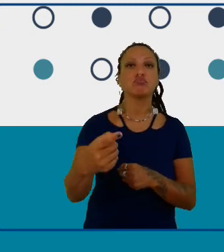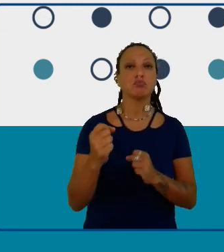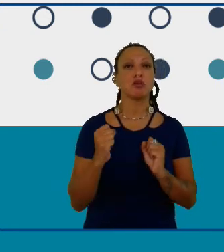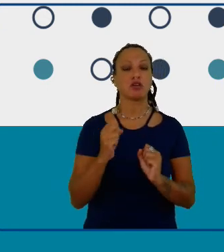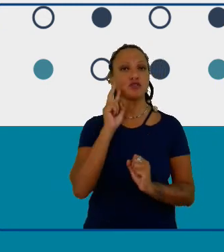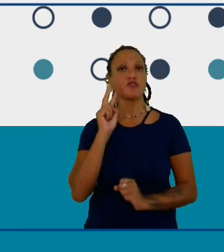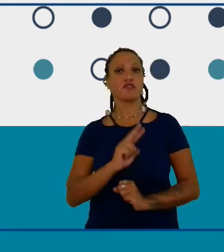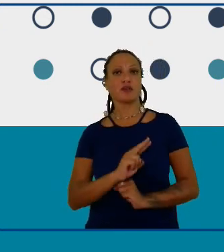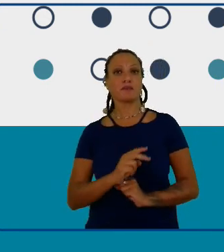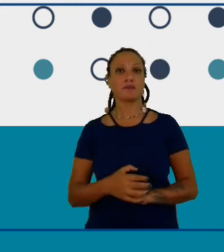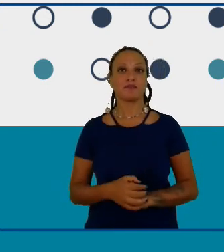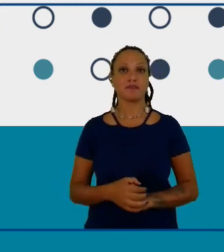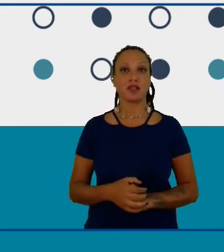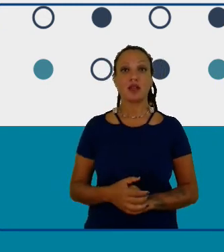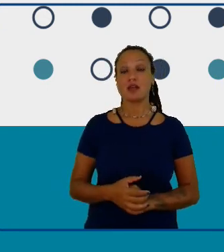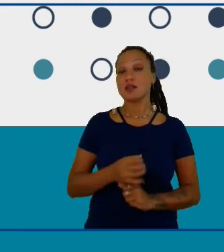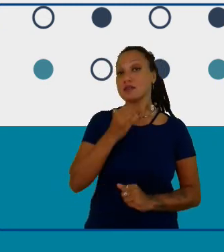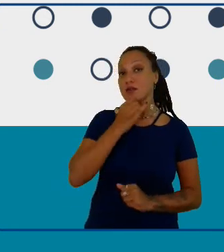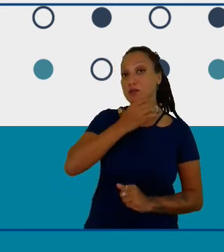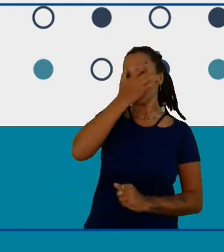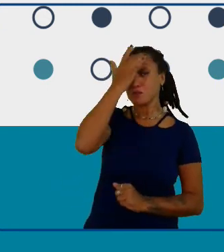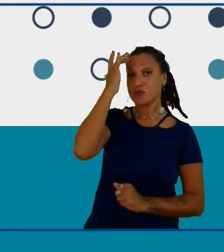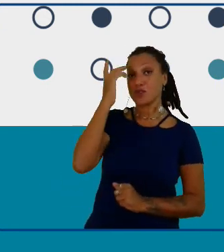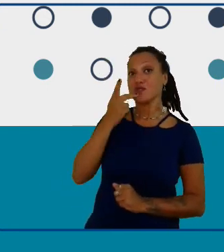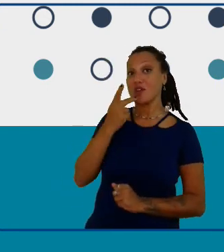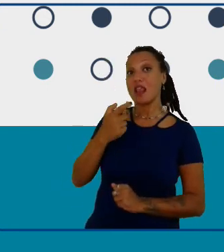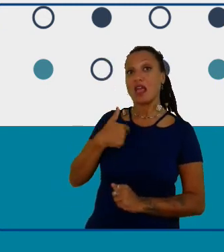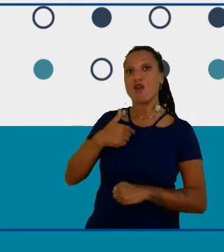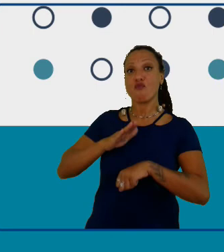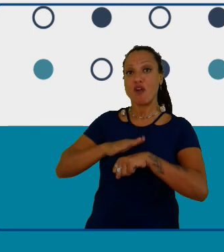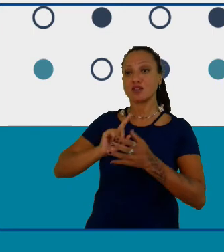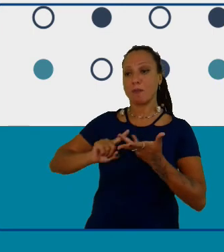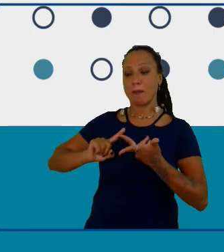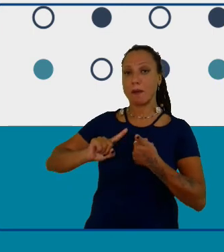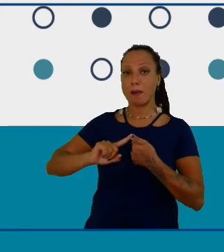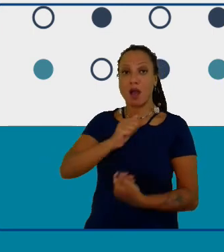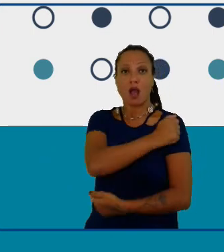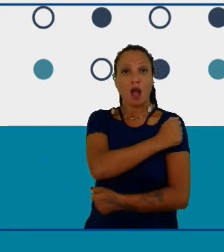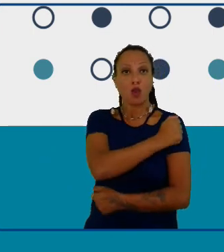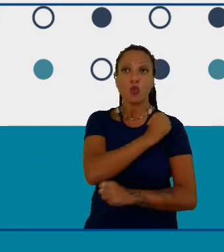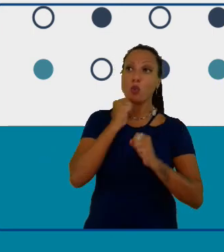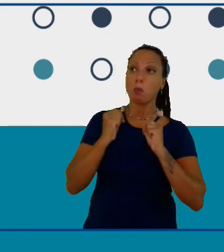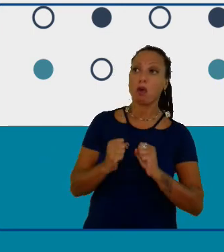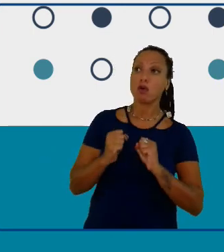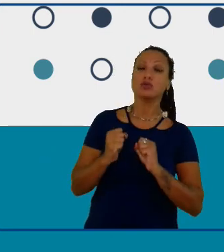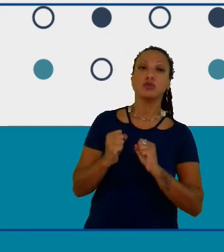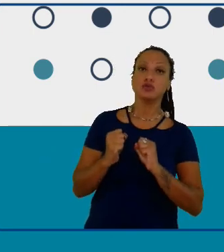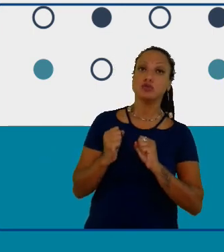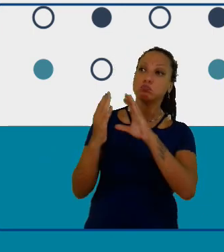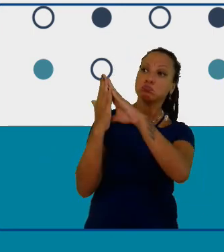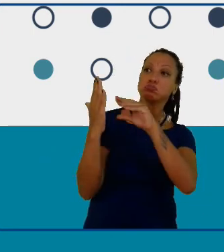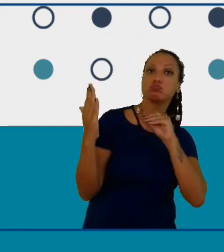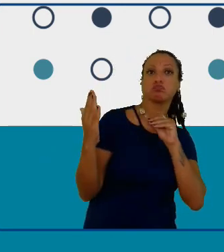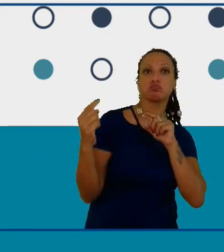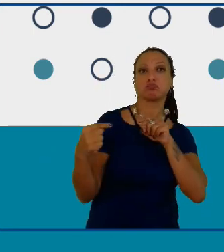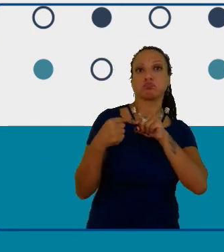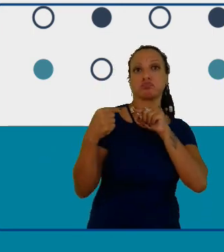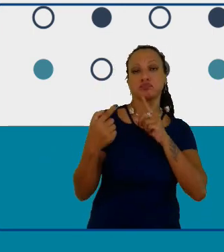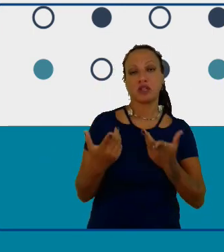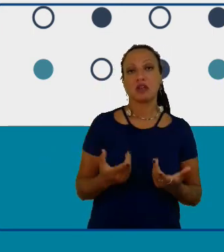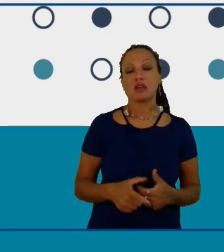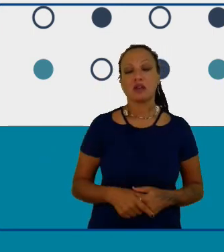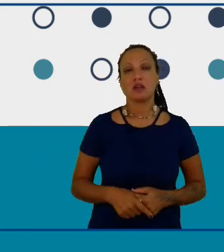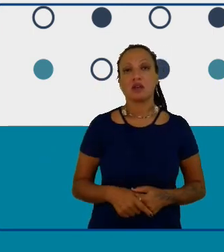fazem os alunos podem se ver ali e ter o apoio da indústria é muito importante para essas